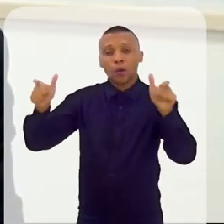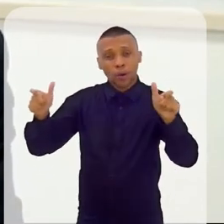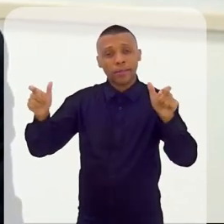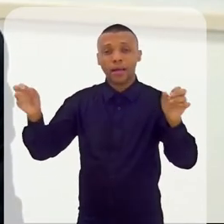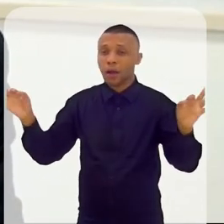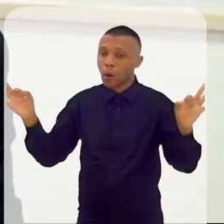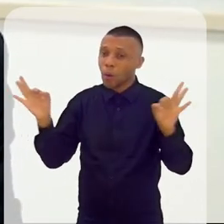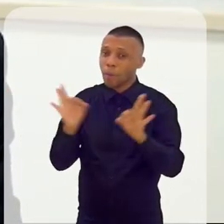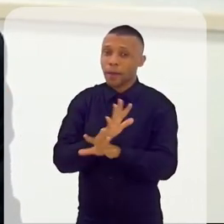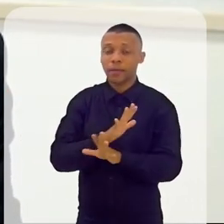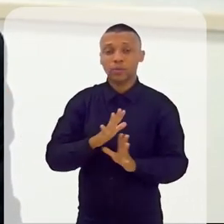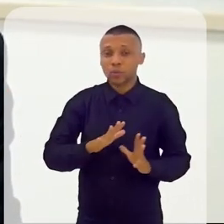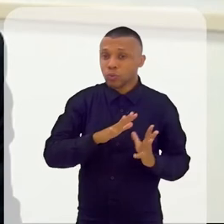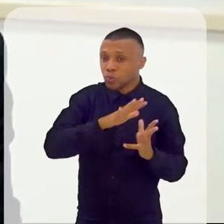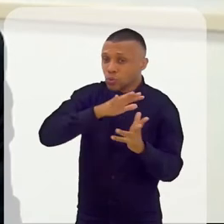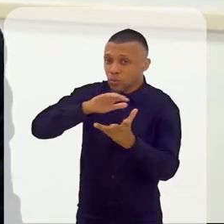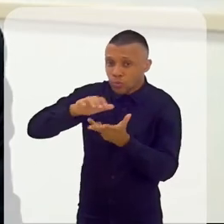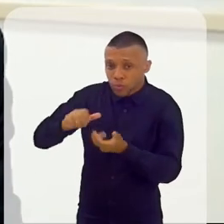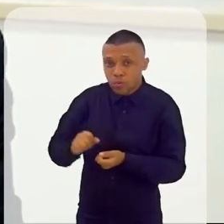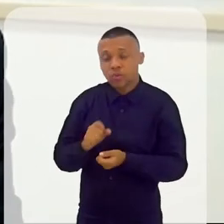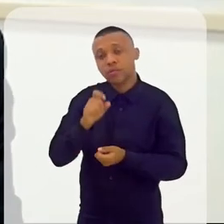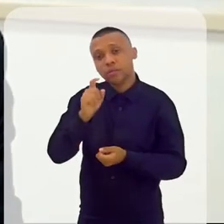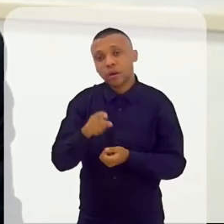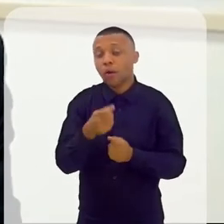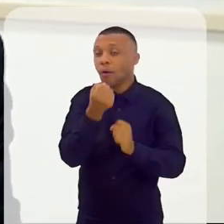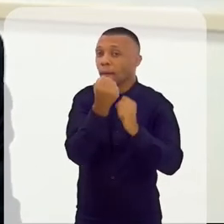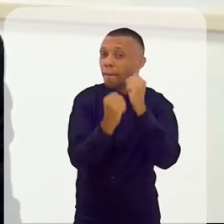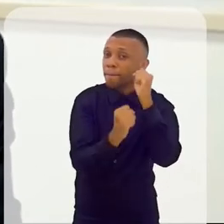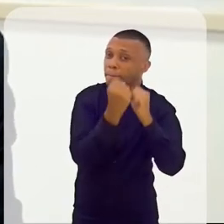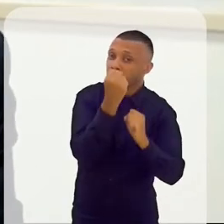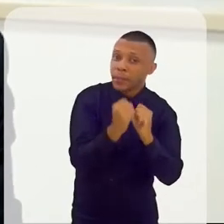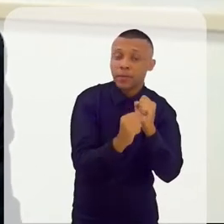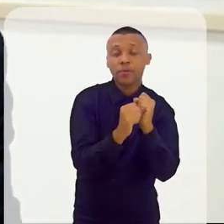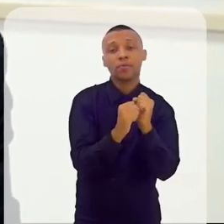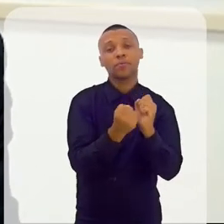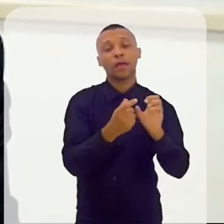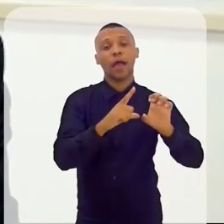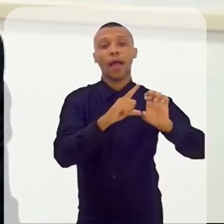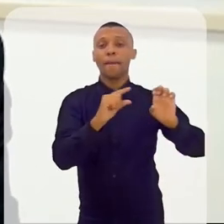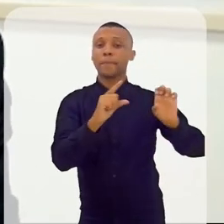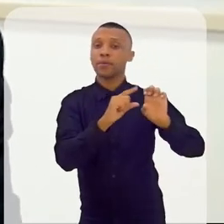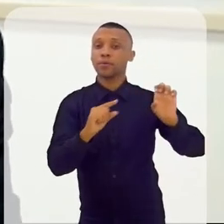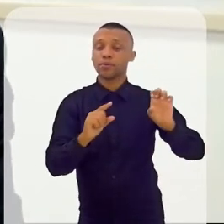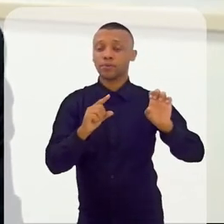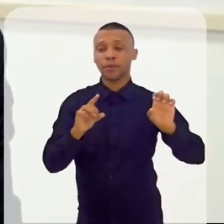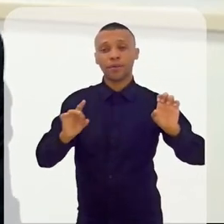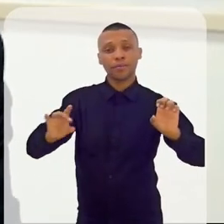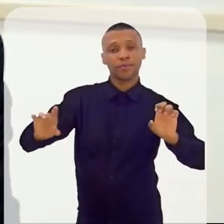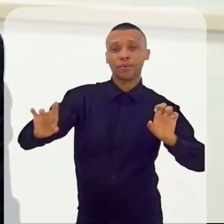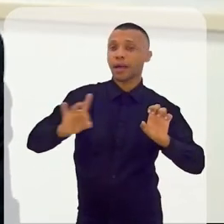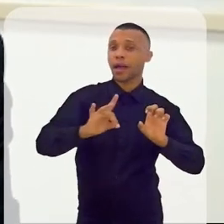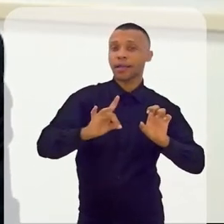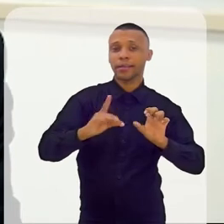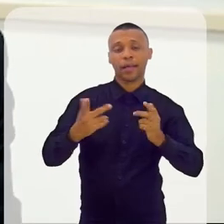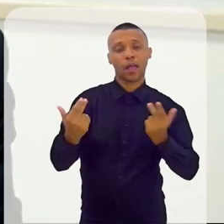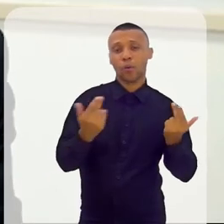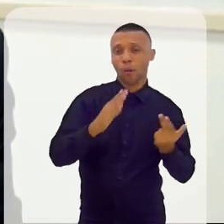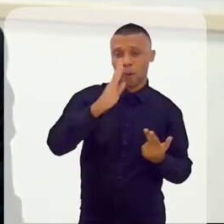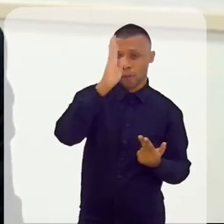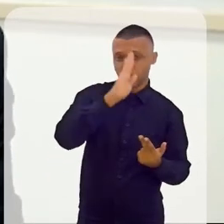absoluta, no mundo inteiro, são micro e pequenas empresas, são empreendedores individuais, no caso do Brasil,